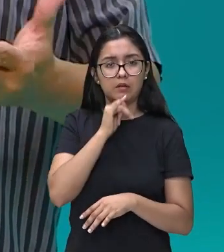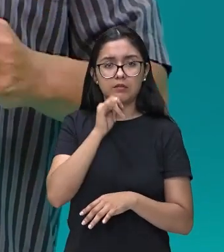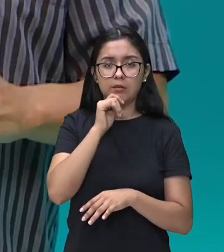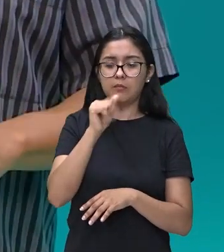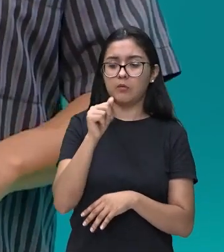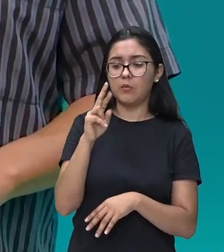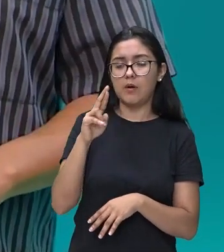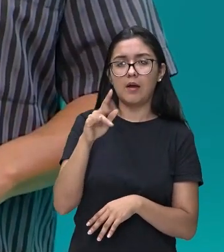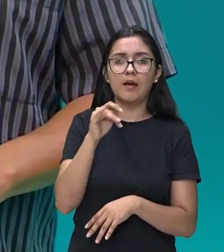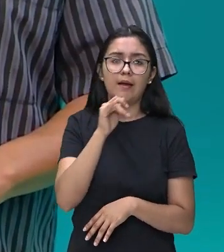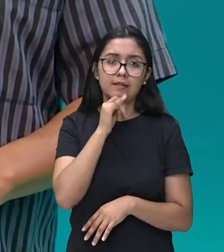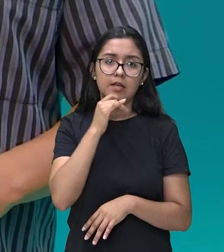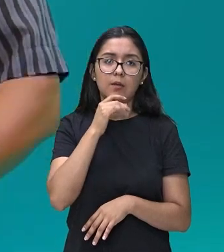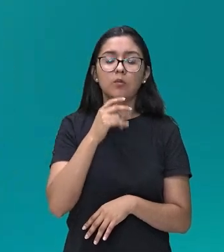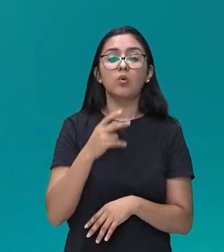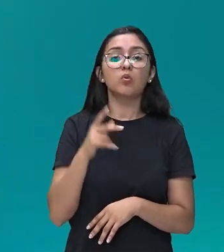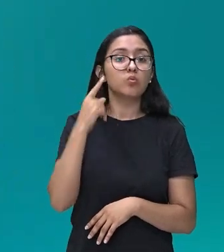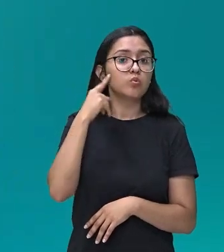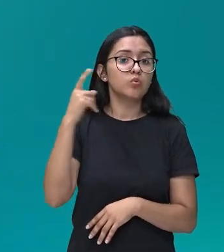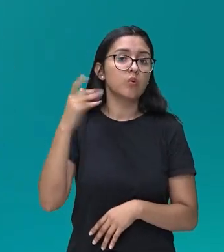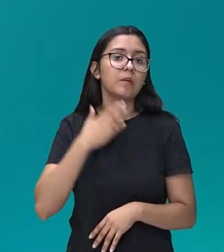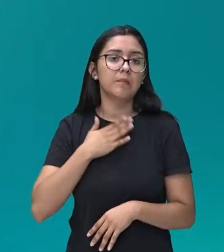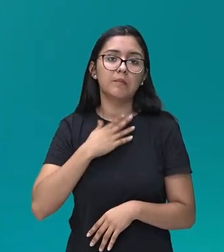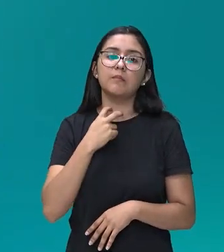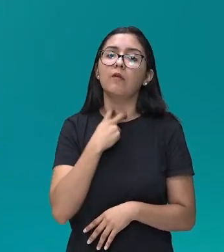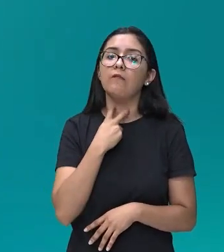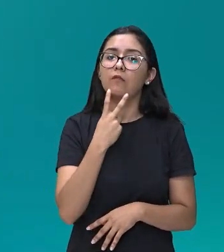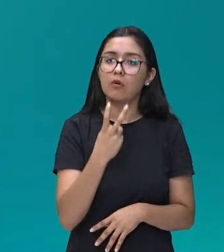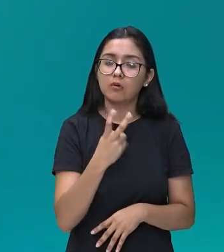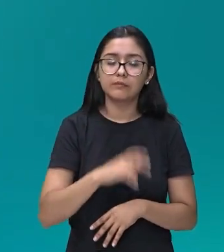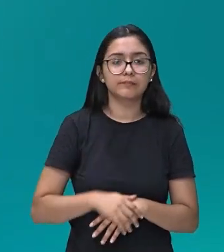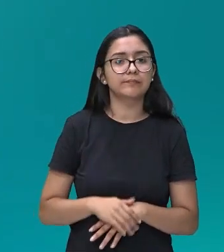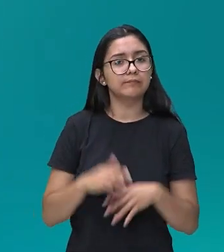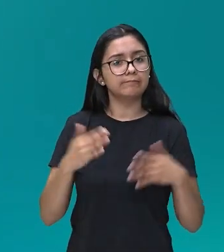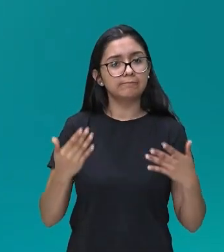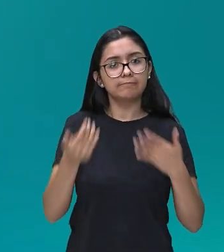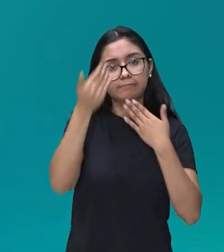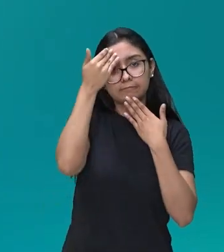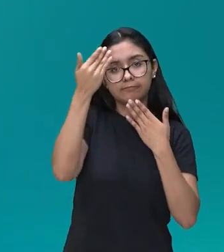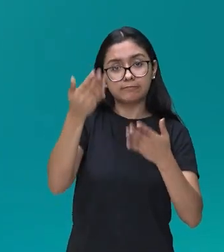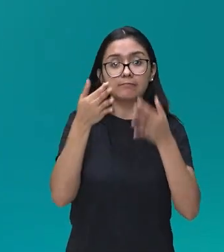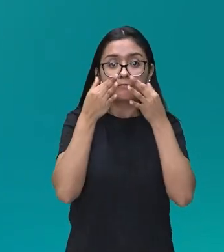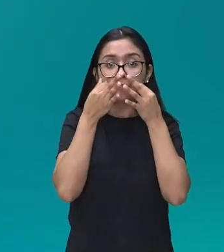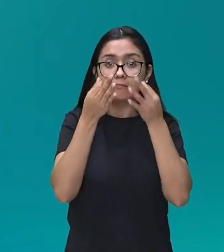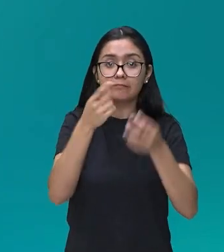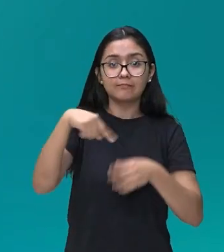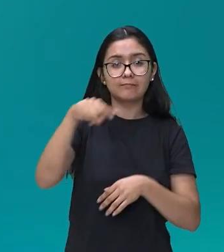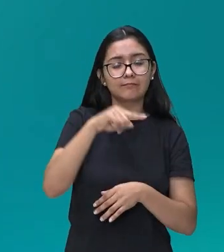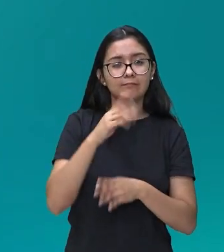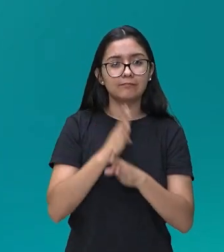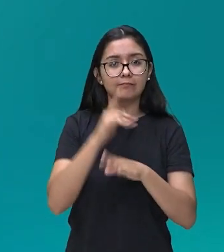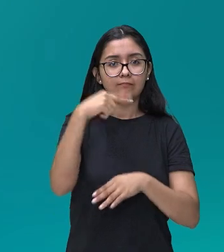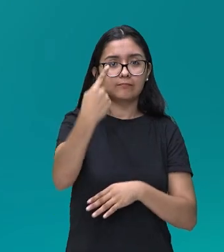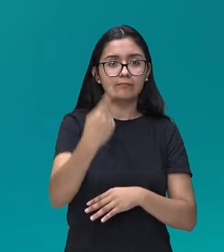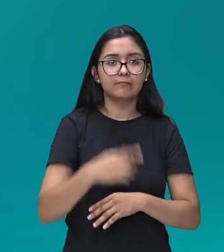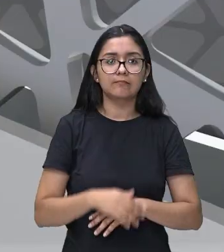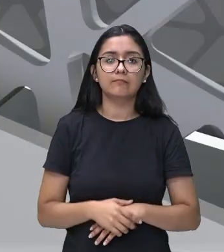o som da minha voz aqui para vocês. Então é isso, pessoal! Eu agradeço a atenção de vocês e até uma próxima vez!